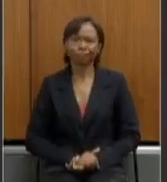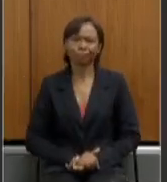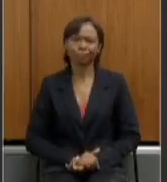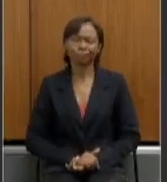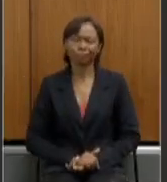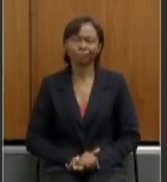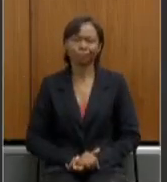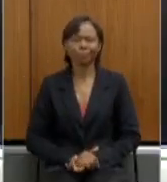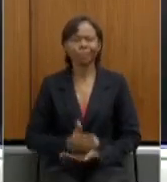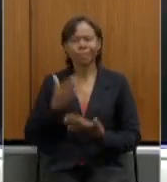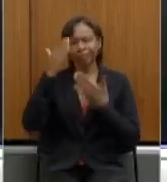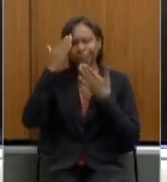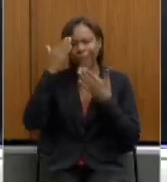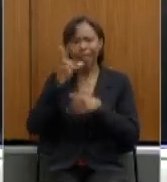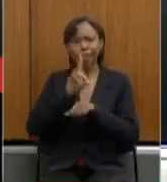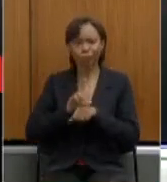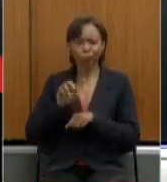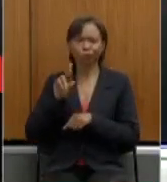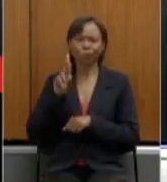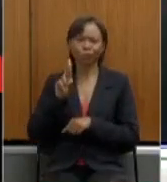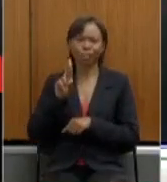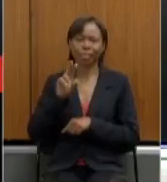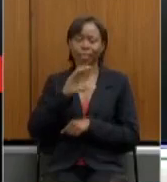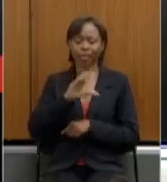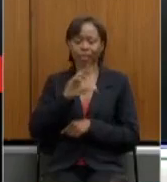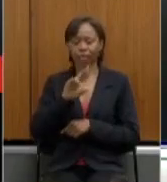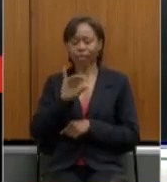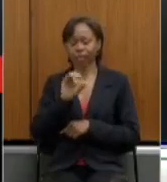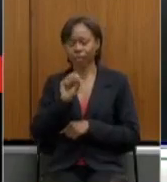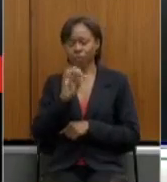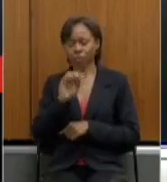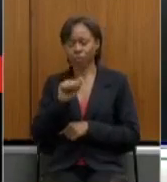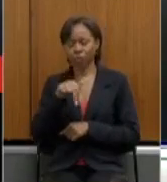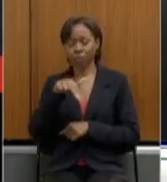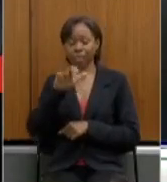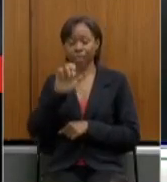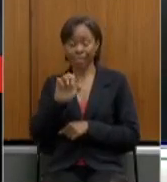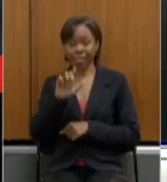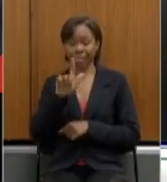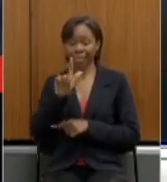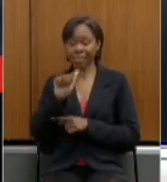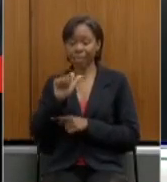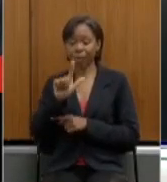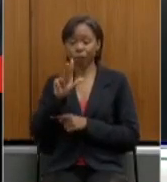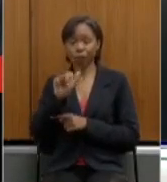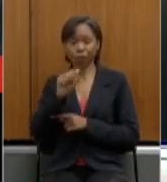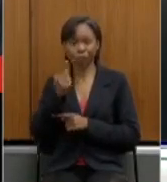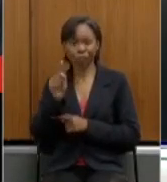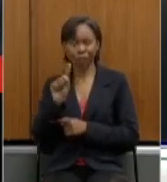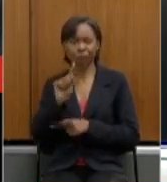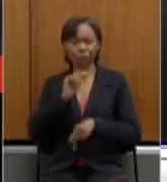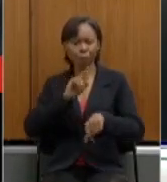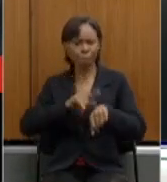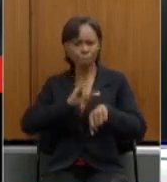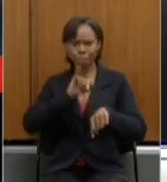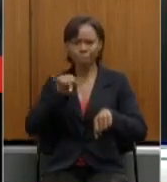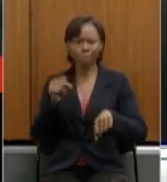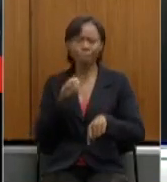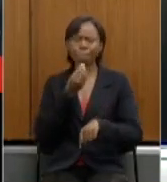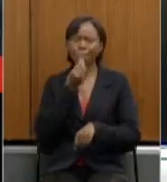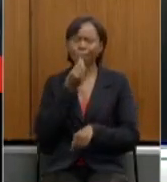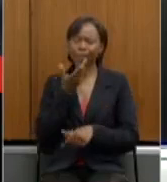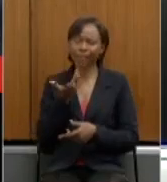Muito obrigado, doutora Cristiane Galvão, pela disponibilidade de participar conosco deste seminário e pela